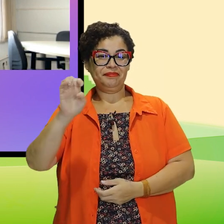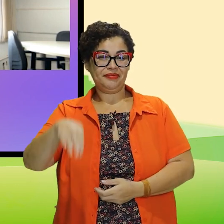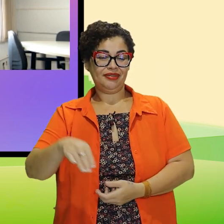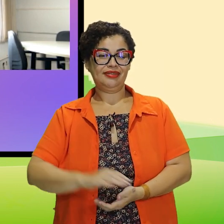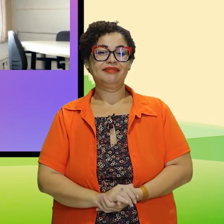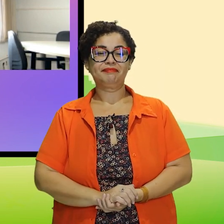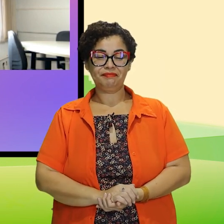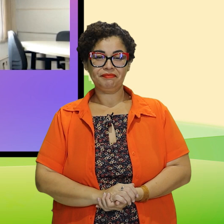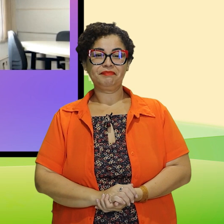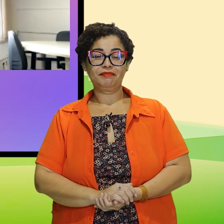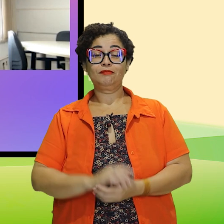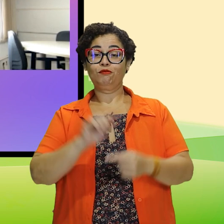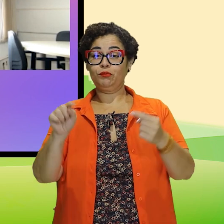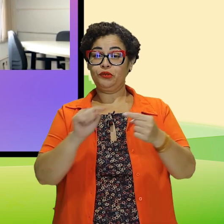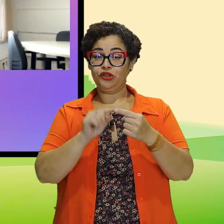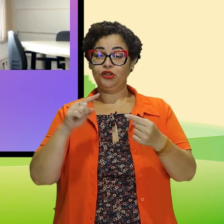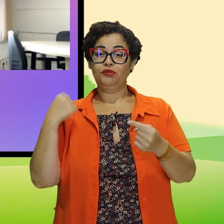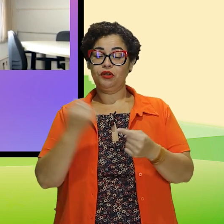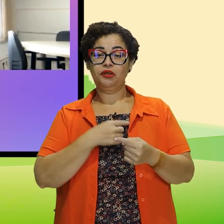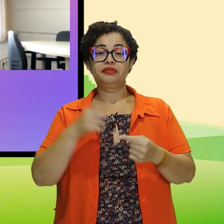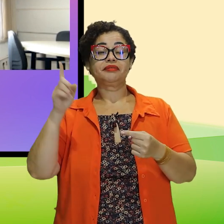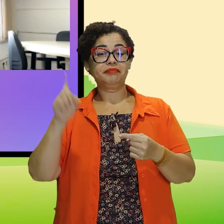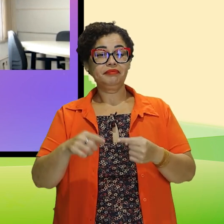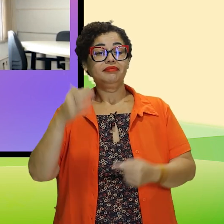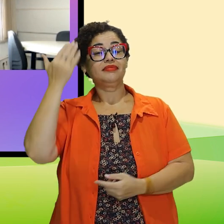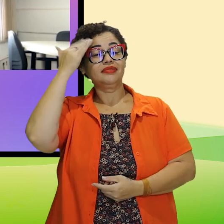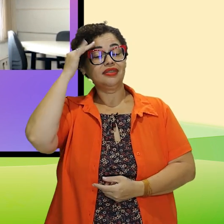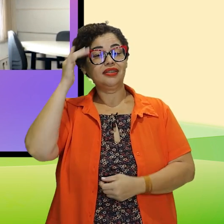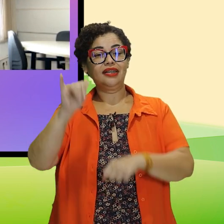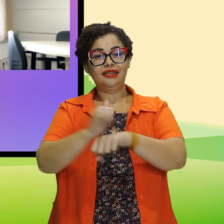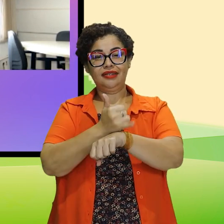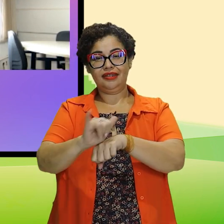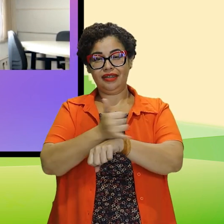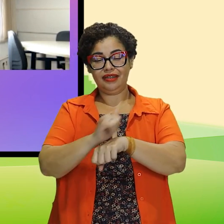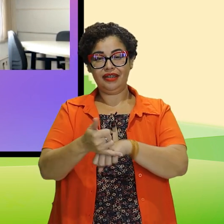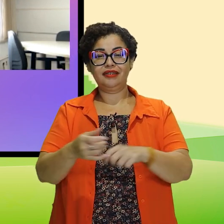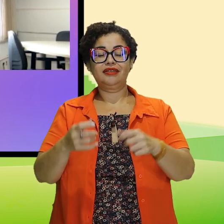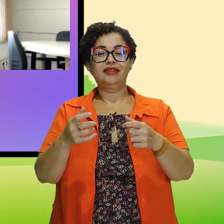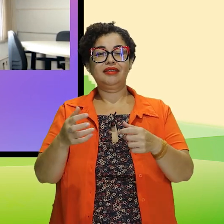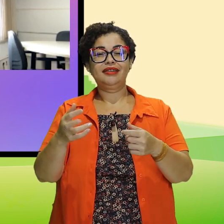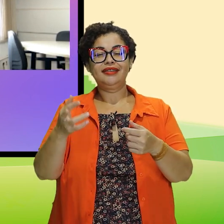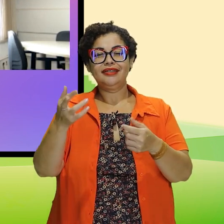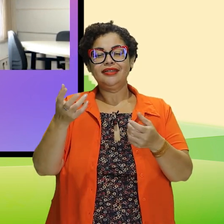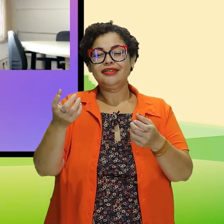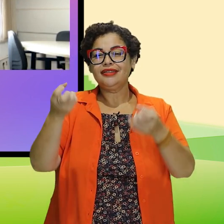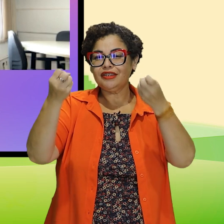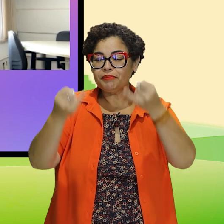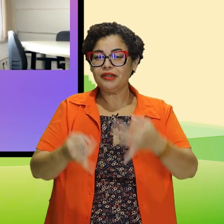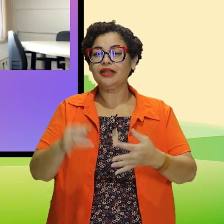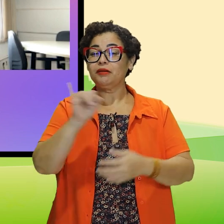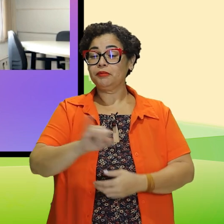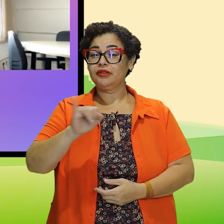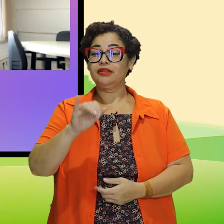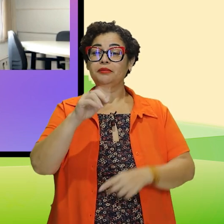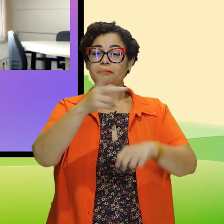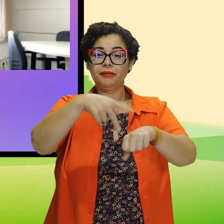Lembrando que o nosso objetivo é entender as estratégias para reforçar a capacidade dos países,